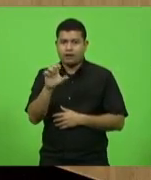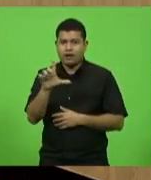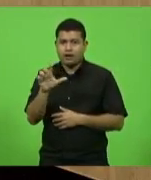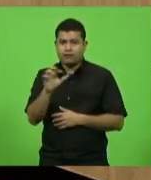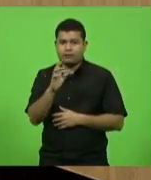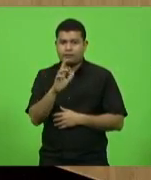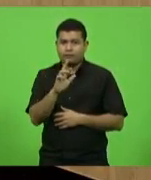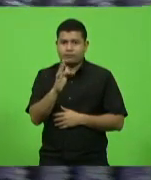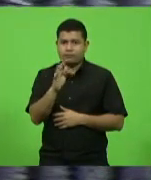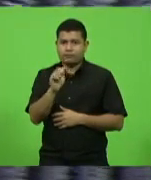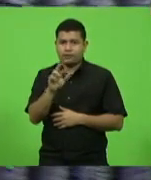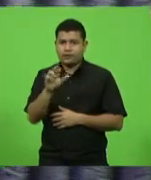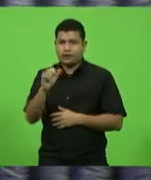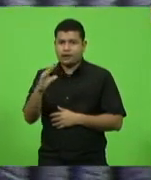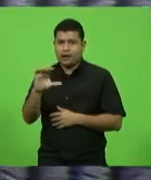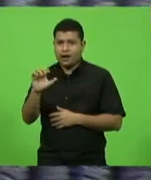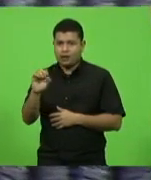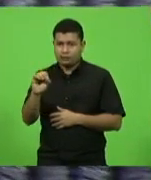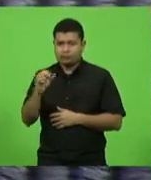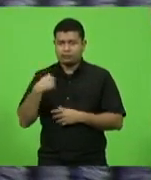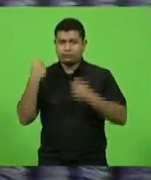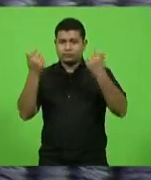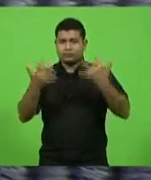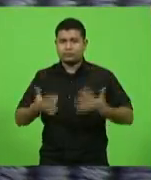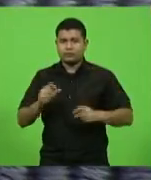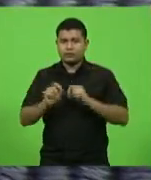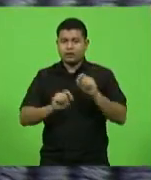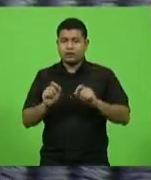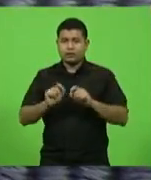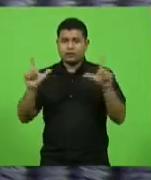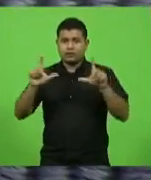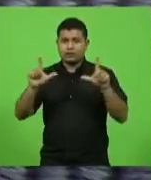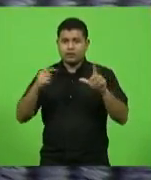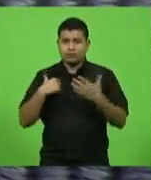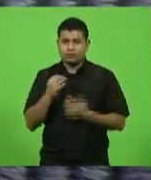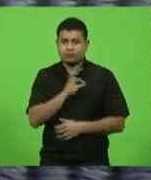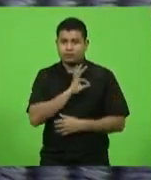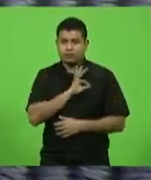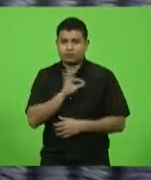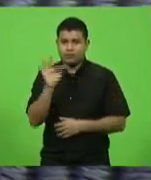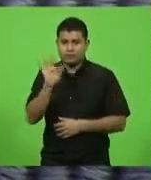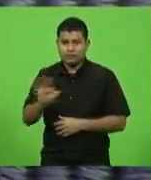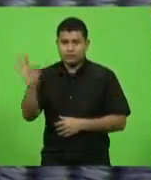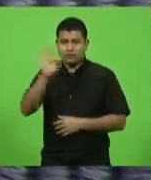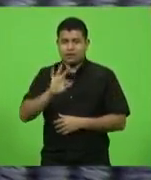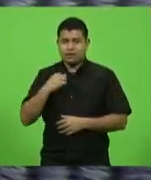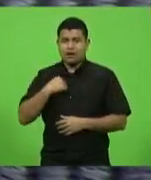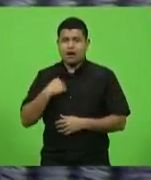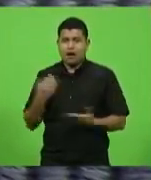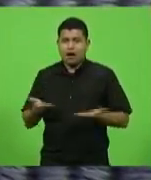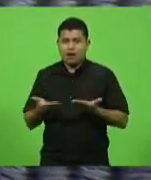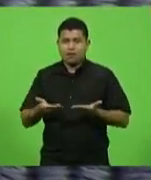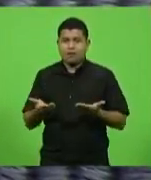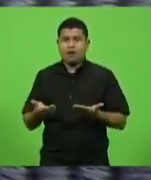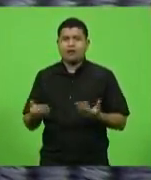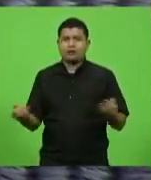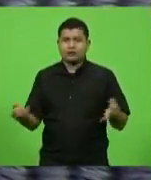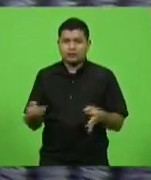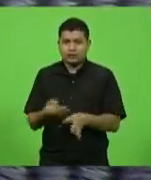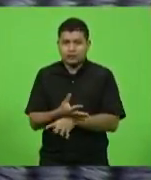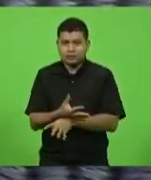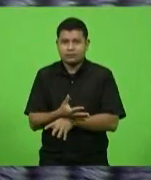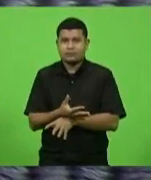A Polícia Federal em Brasília conclui relatório sobre a compra dos respiradores e inocenta Carlos